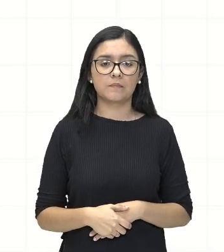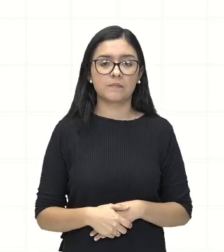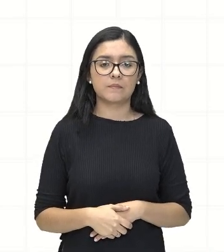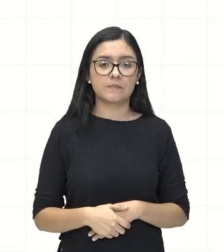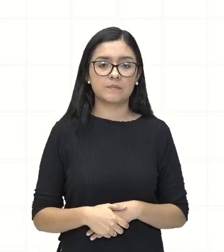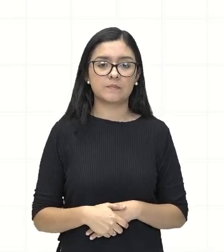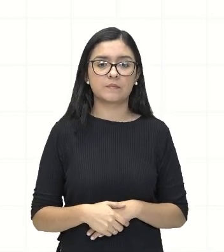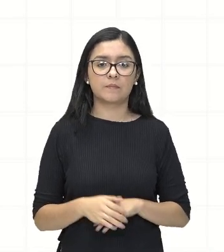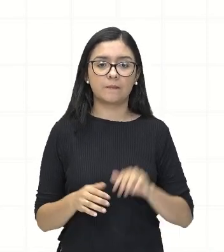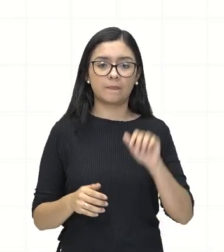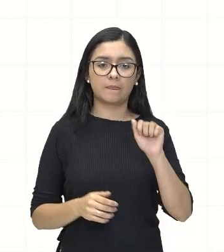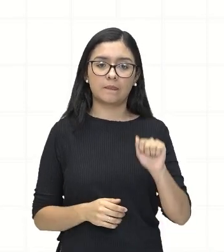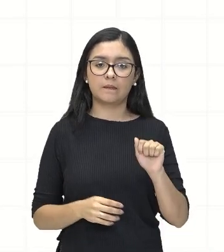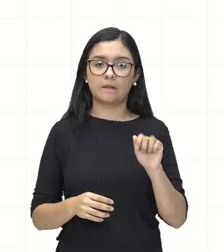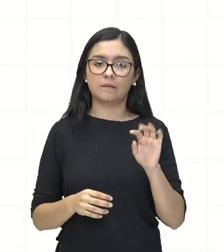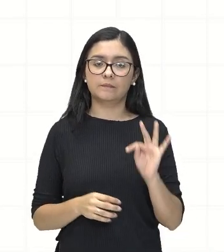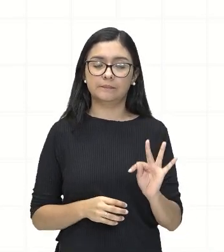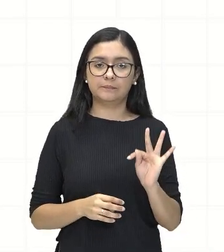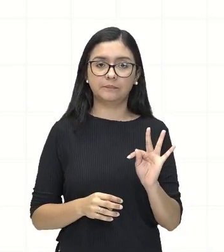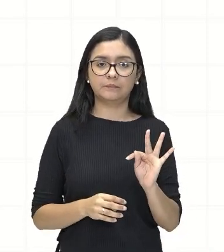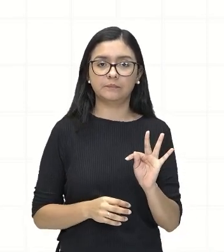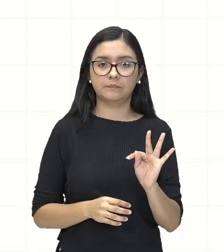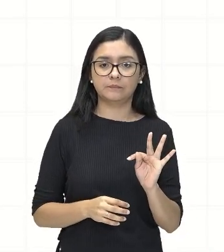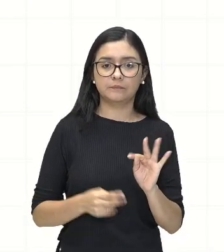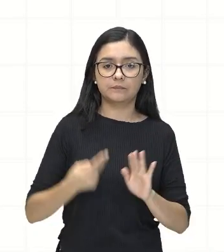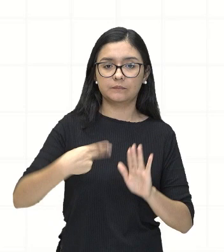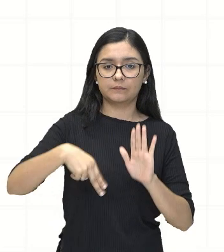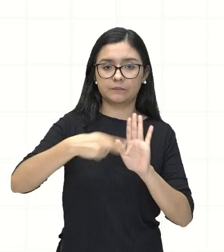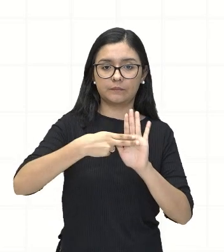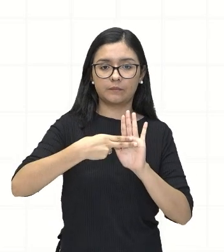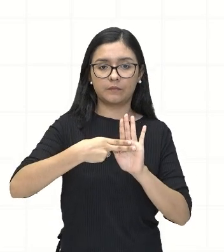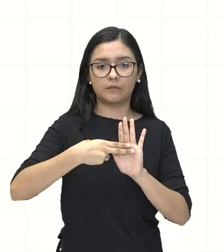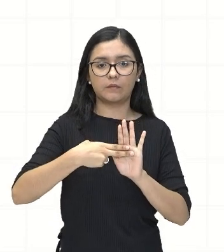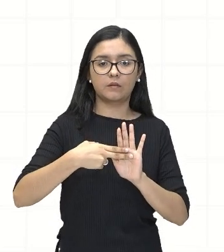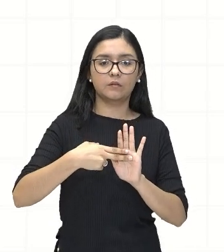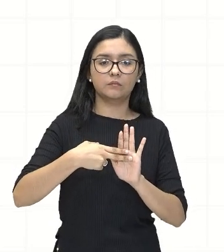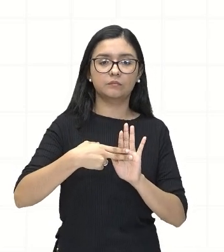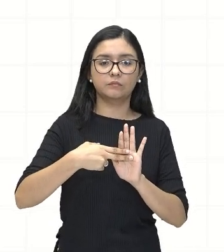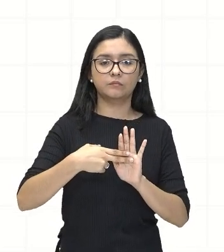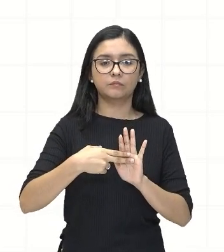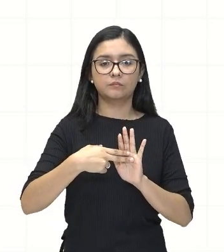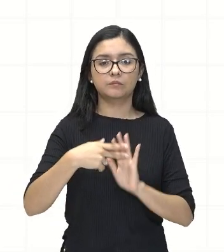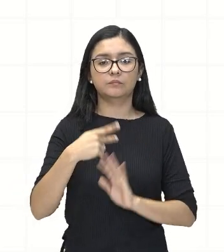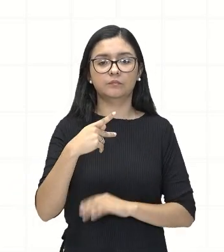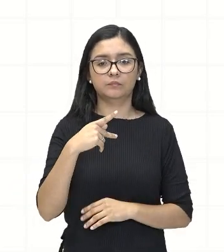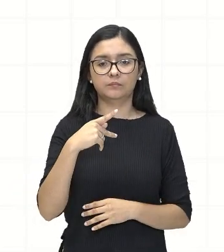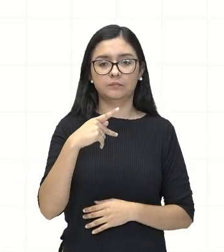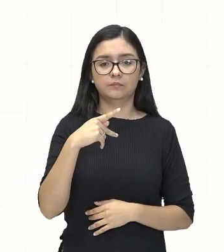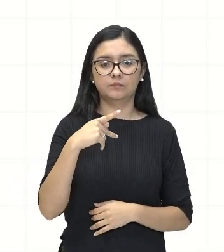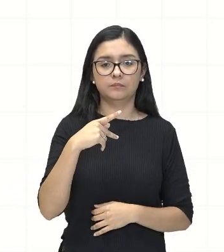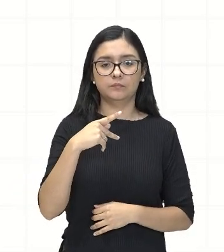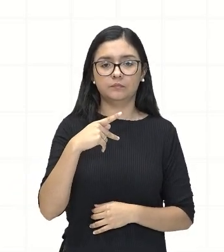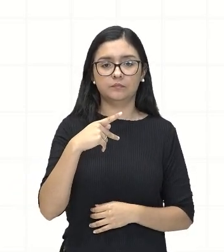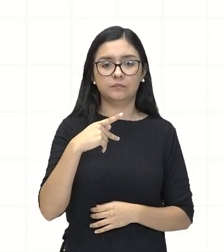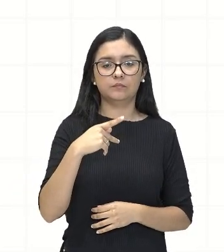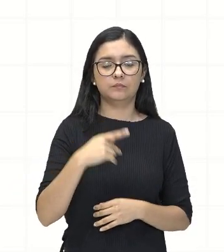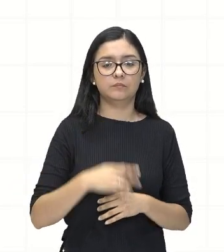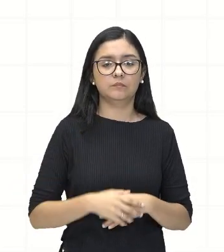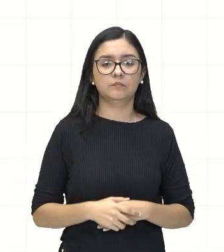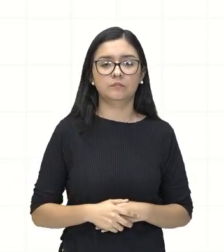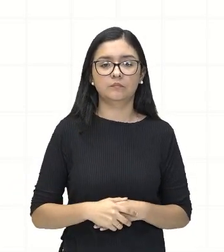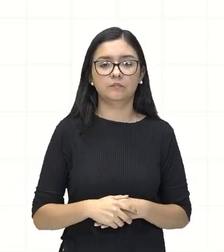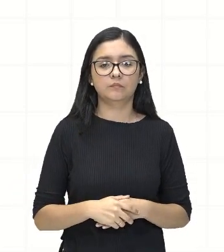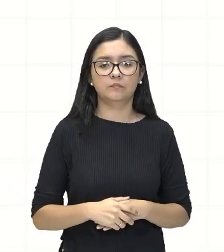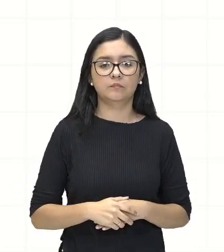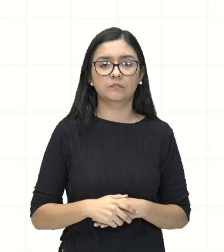At igual a quantidade P de